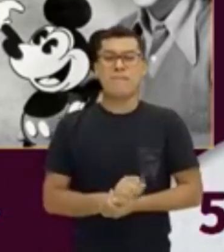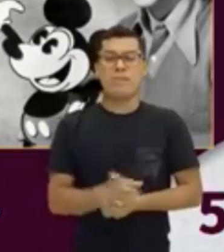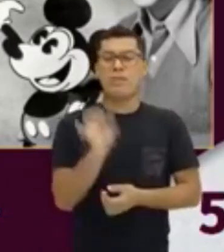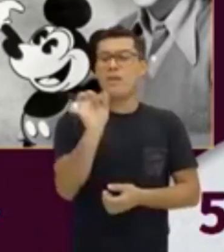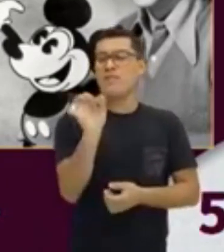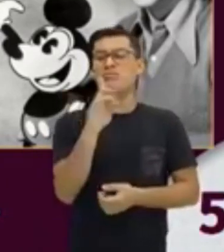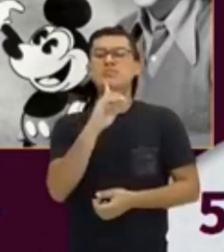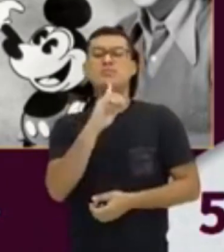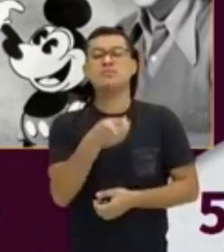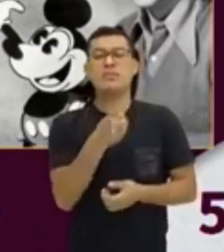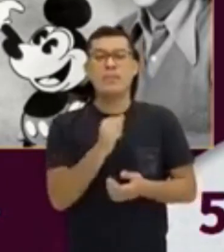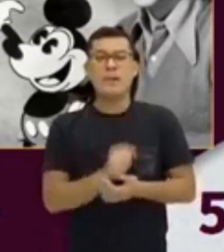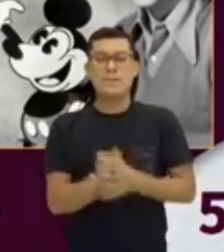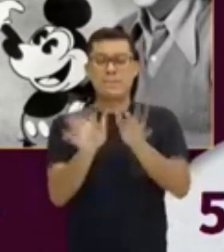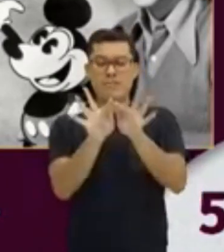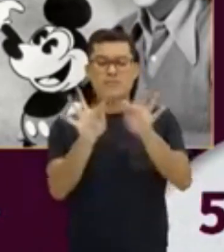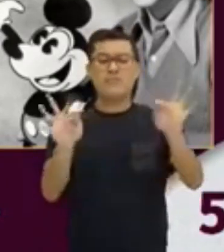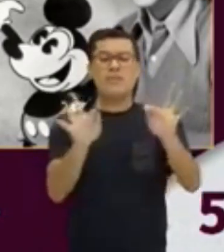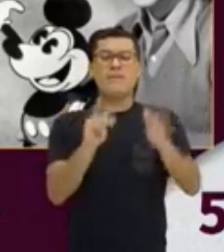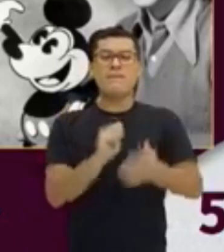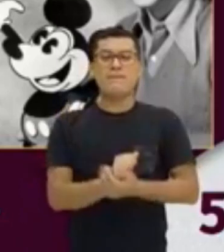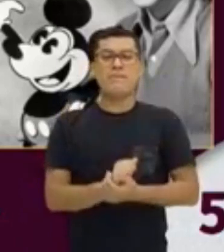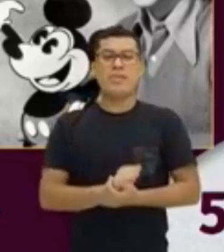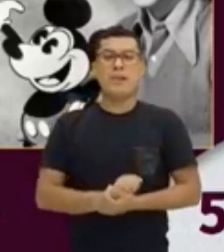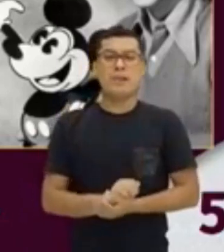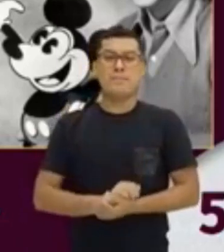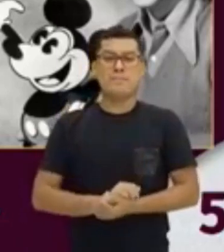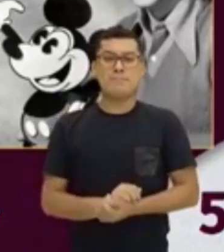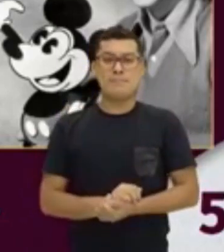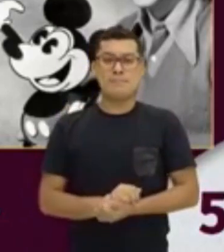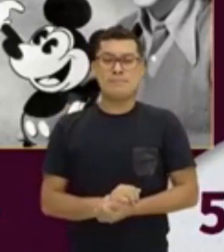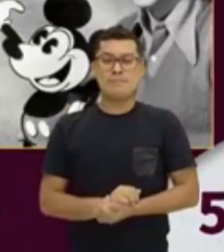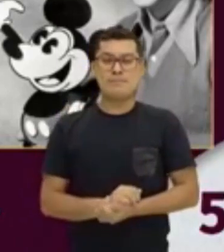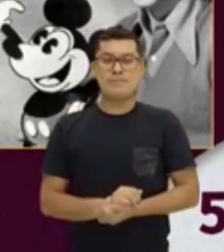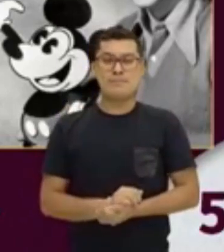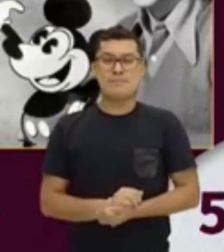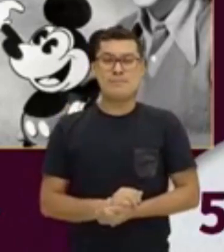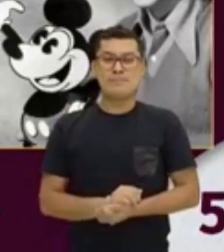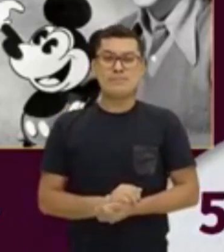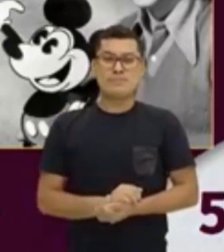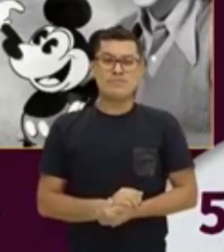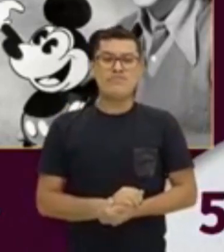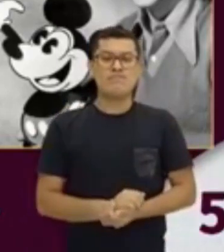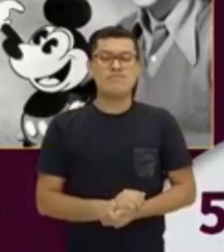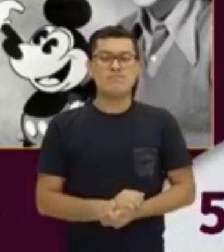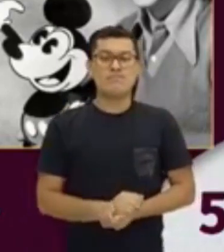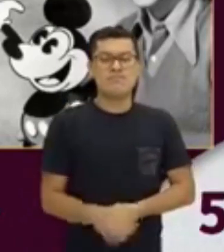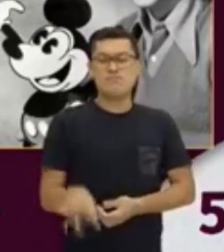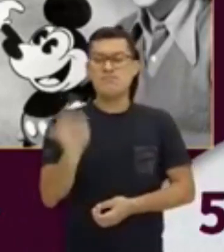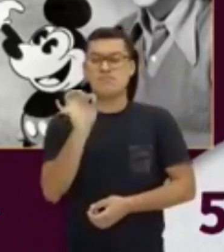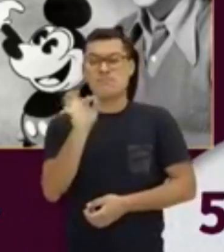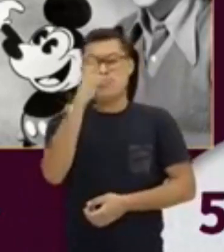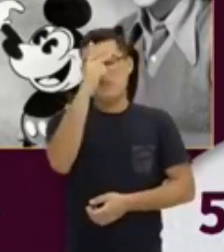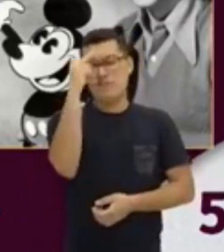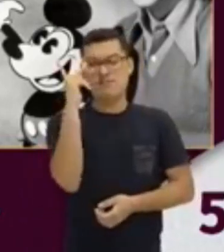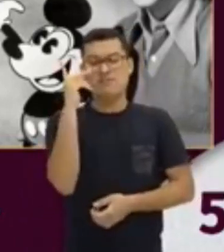diz? Aqui é a frase. This is William Shakespeare. Esse é William Shakespeare. A poet.